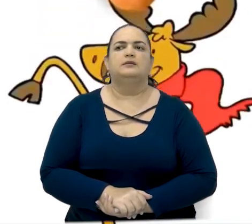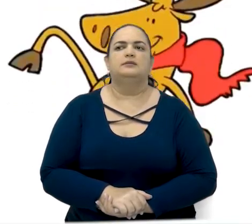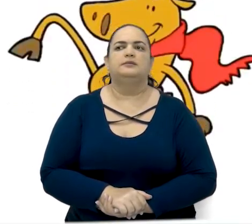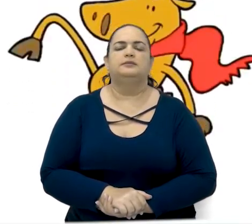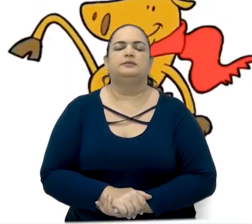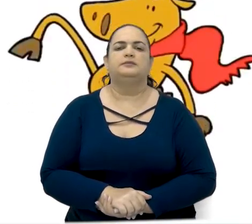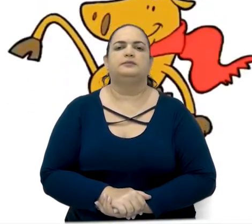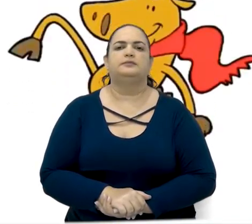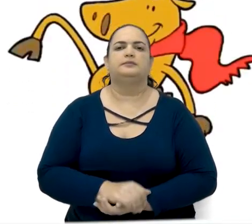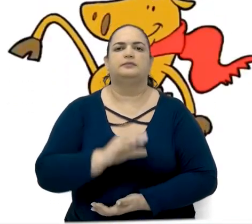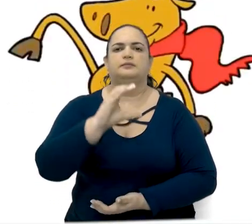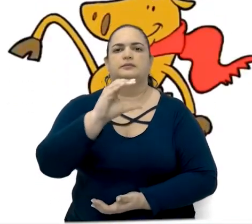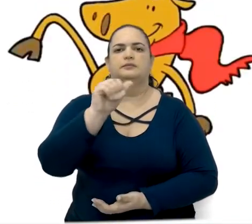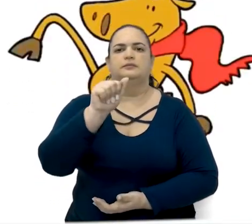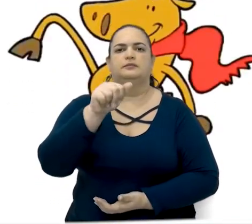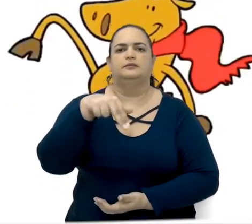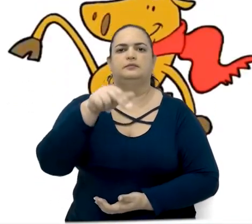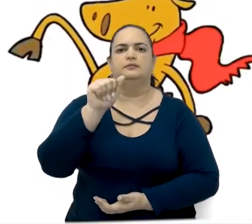Canada